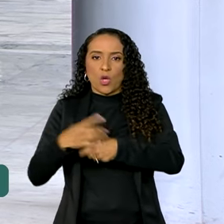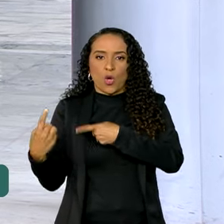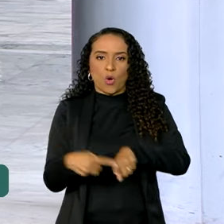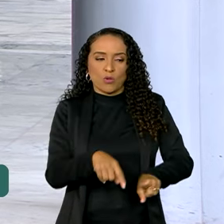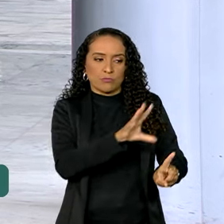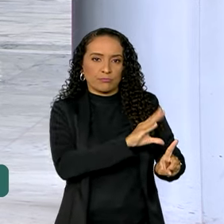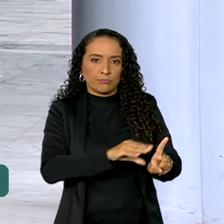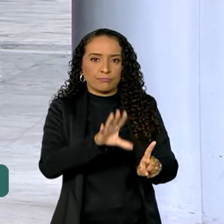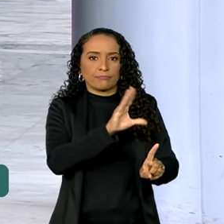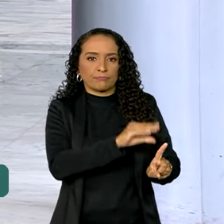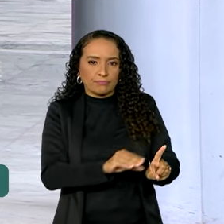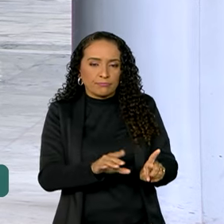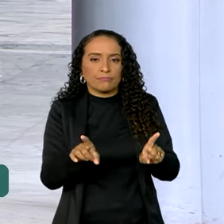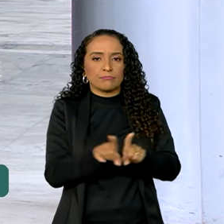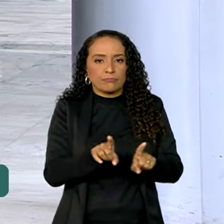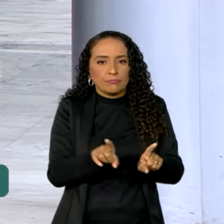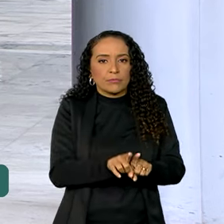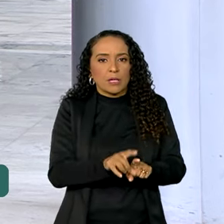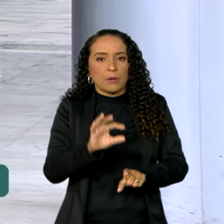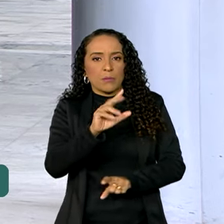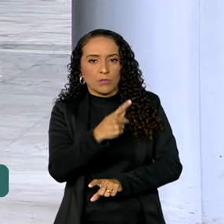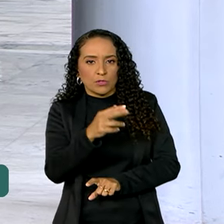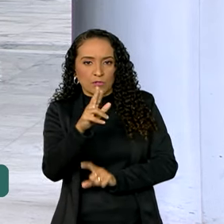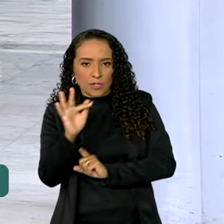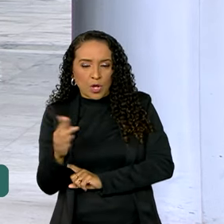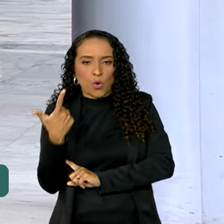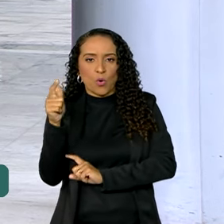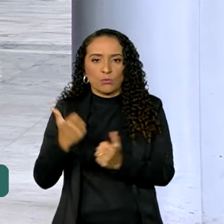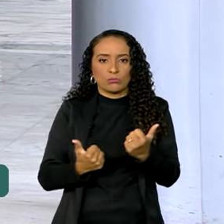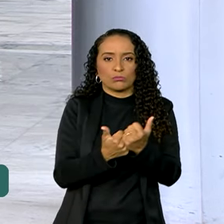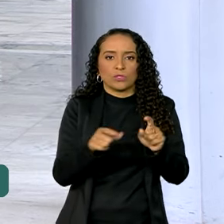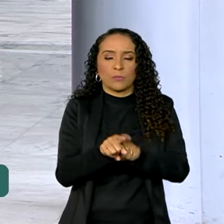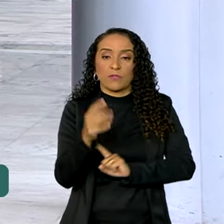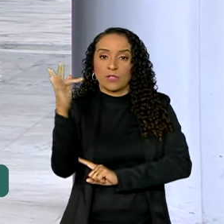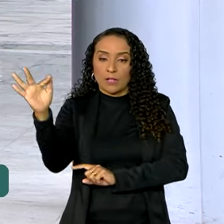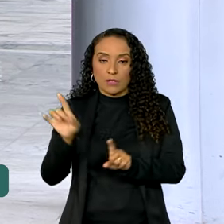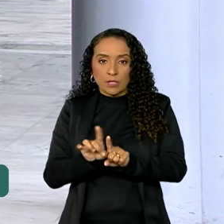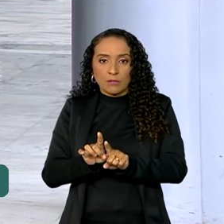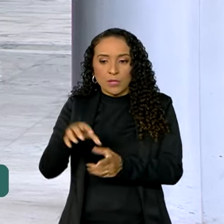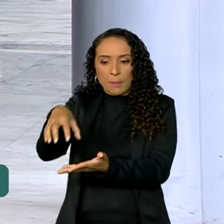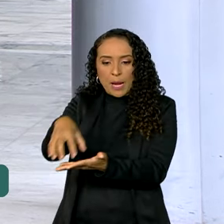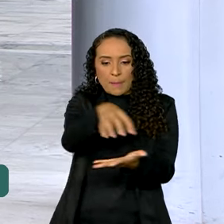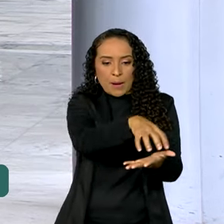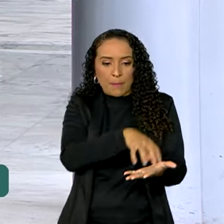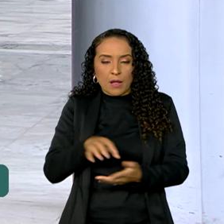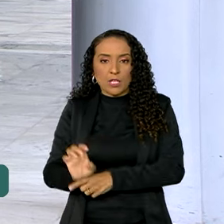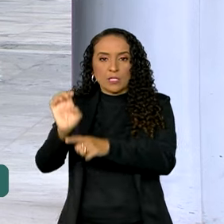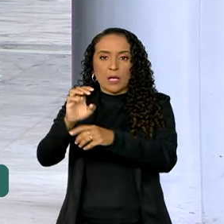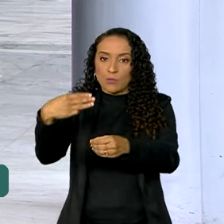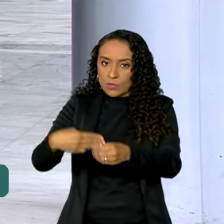exploração sexual pela Polícia Rodoviária Federal, com apoio de outros órgãos federais e também órgãos estaduais e